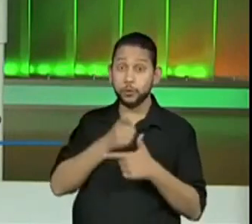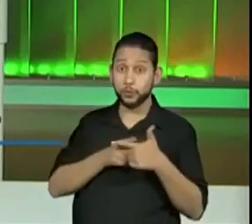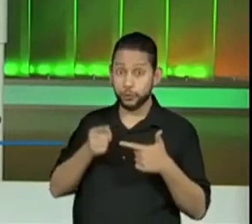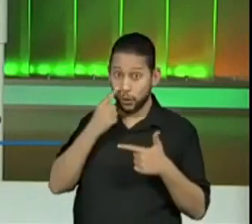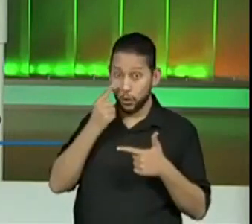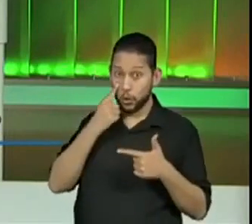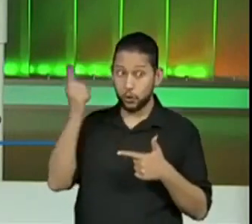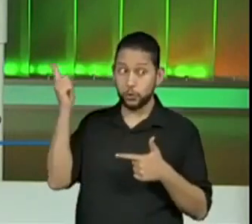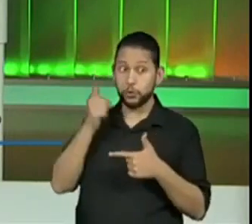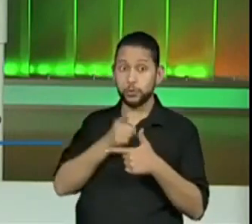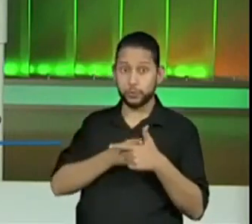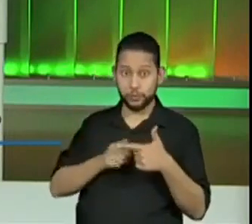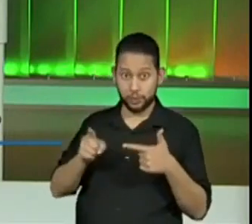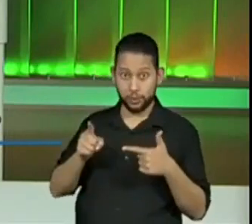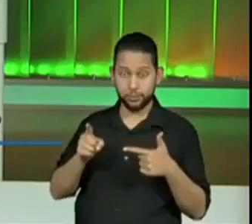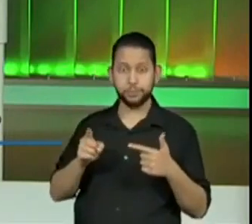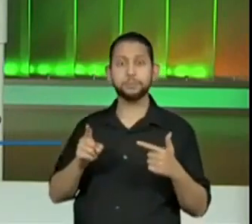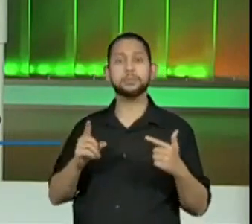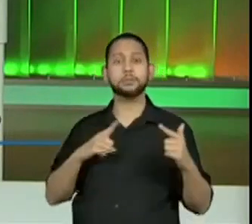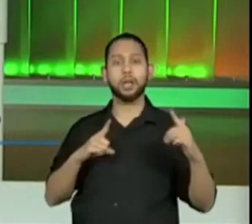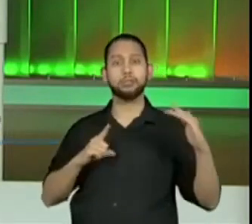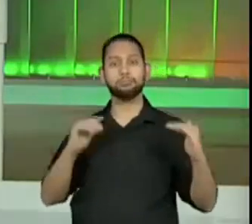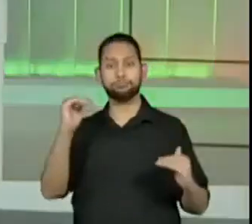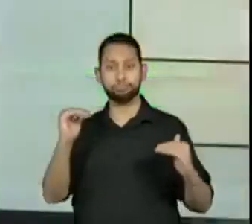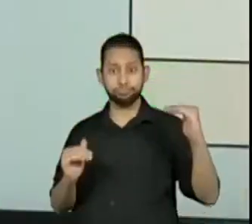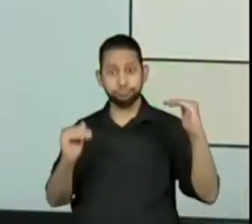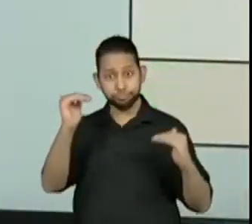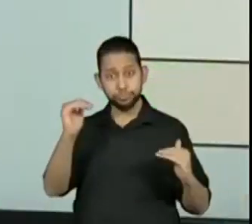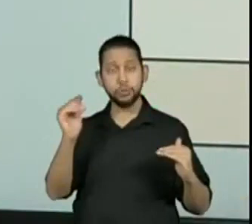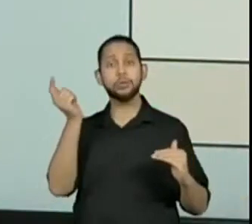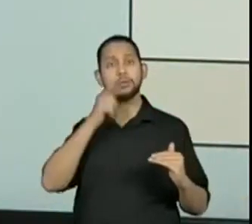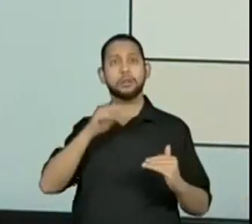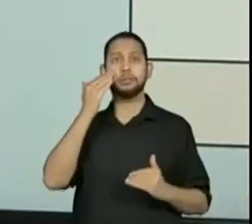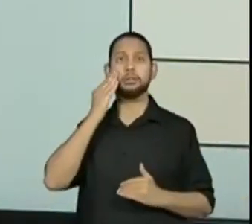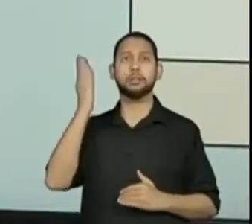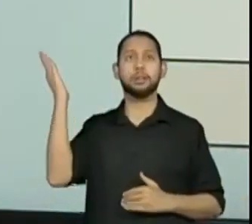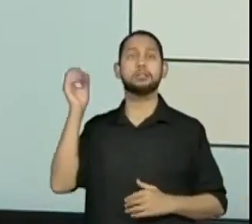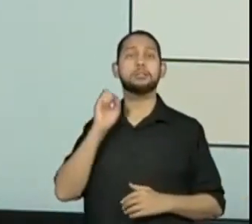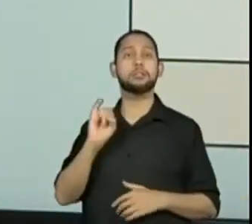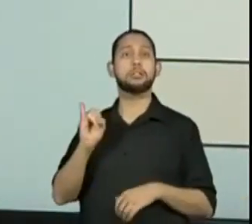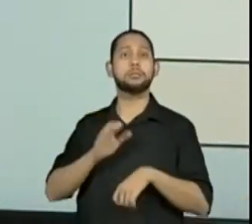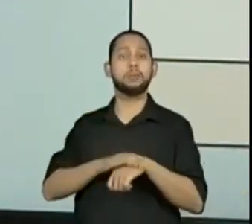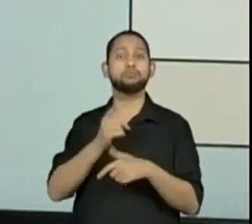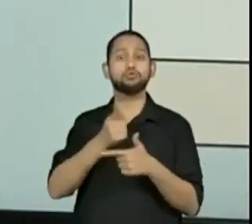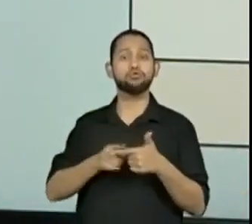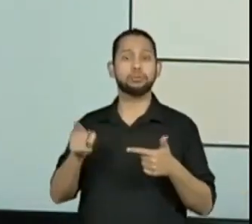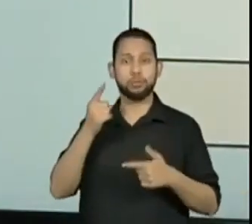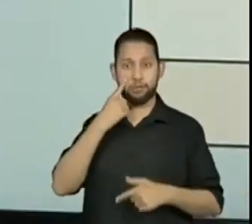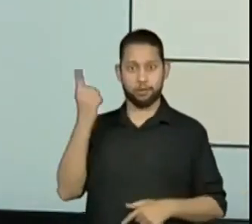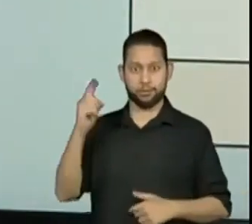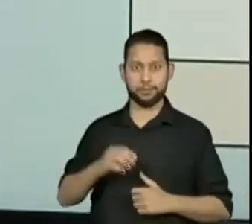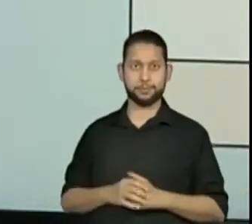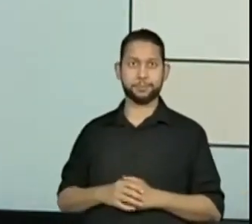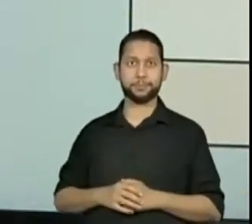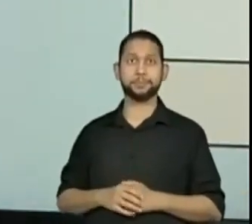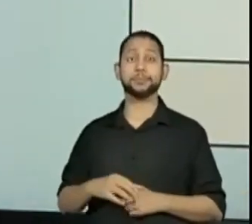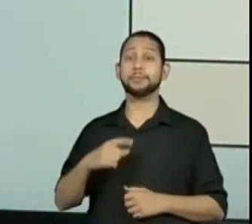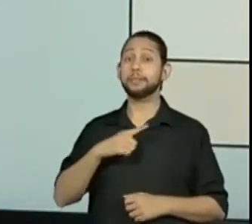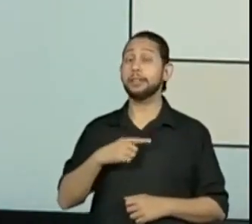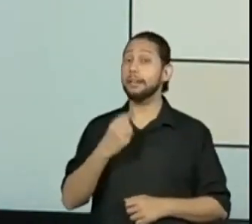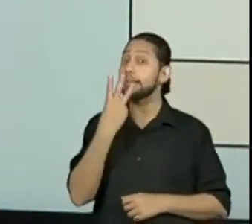Realizando a divisão, a gente também consegue entender um pouco mais desse conceito de proporção. Tá? Então, vamos lá. O total de três